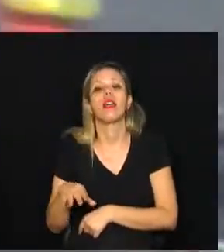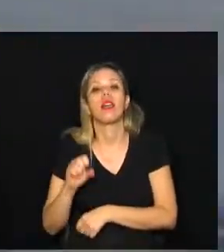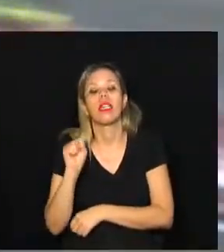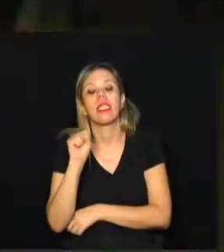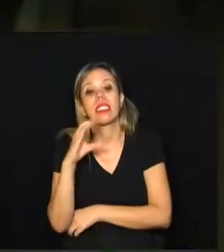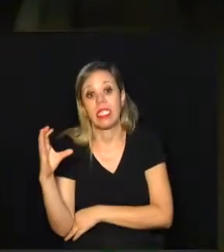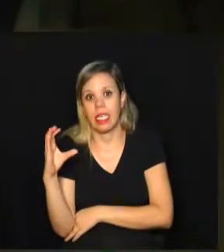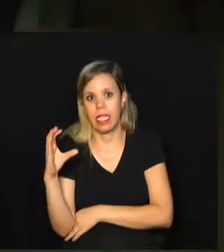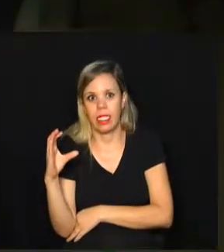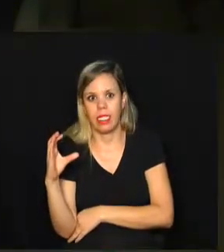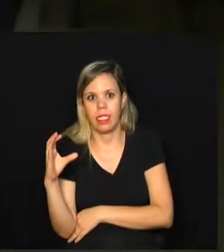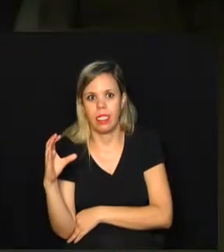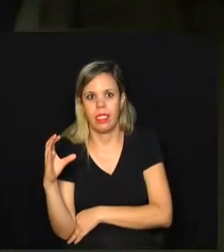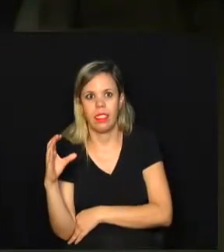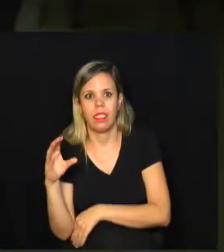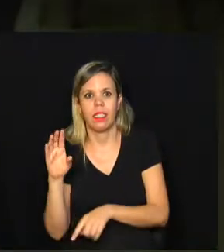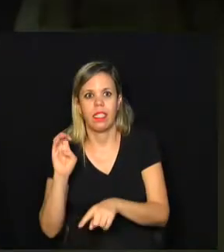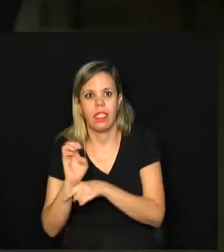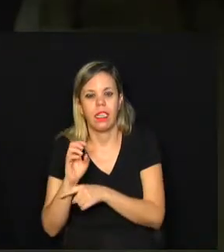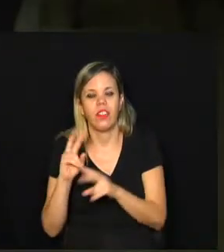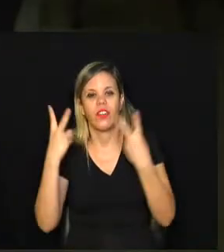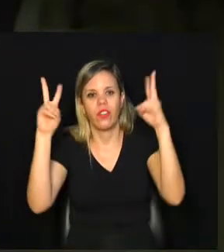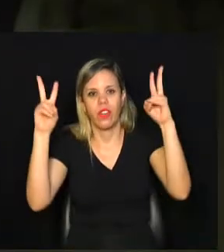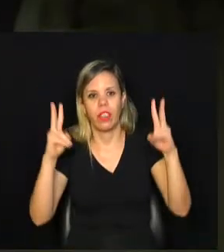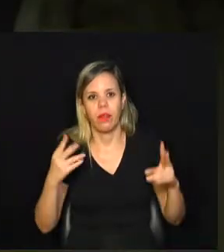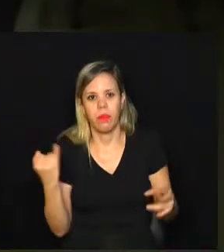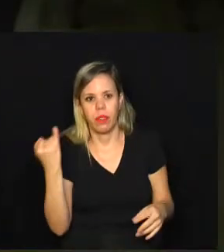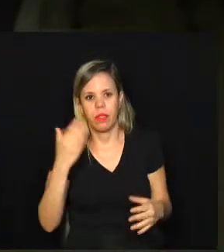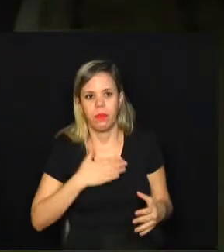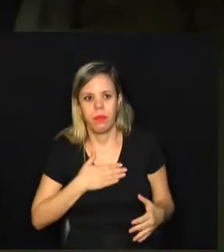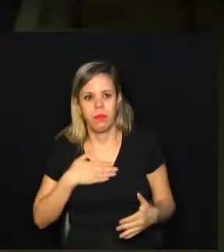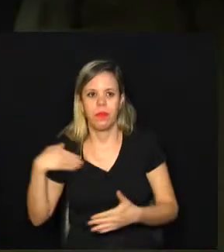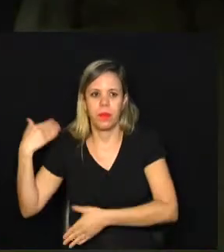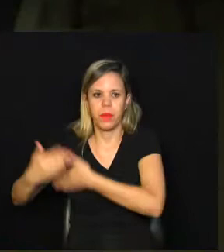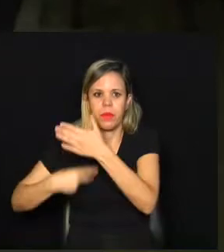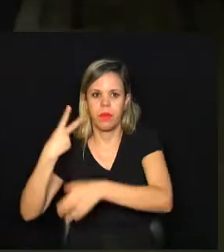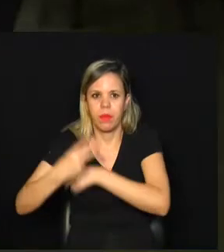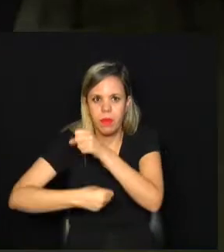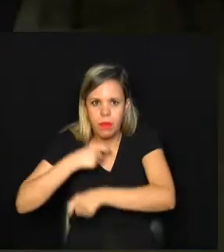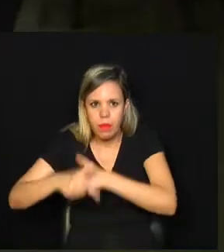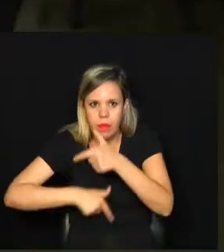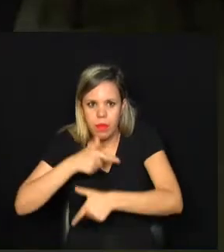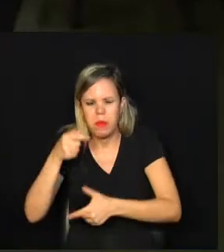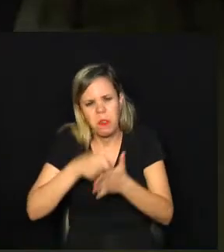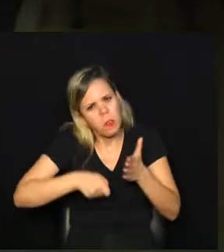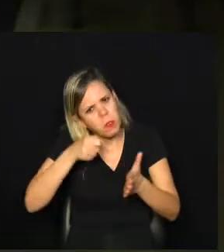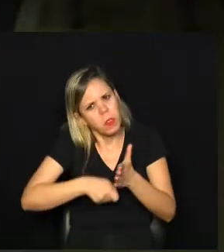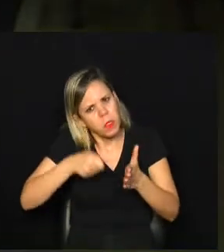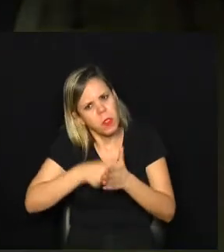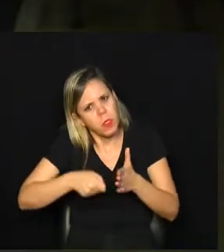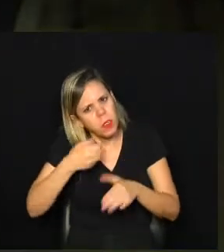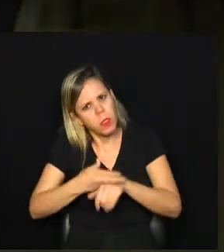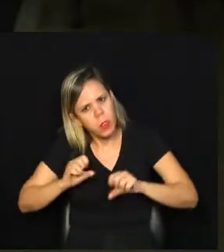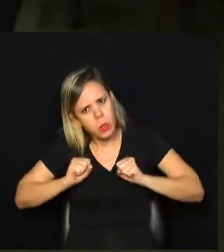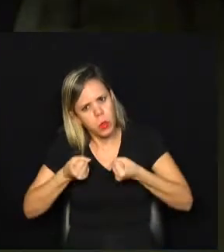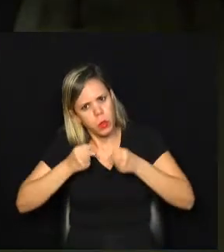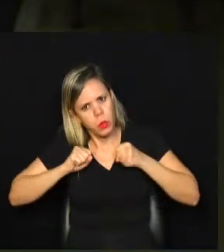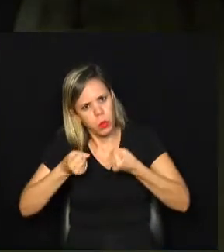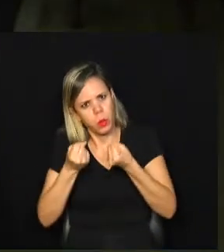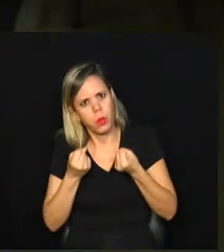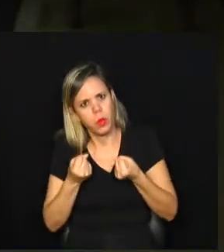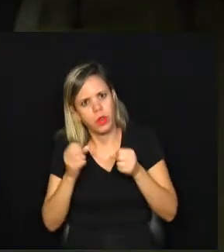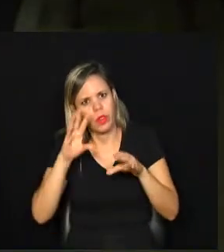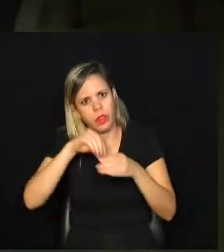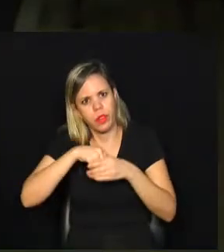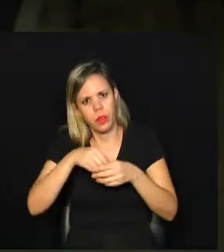Catarina. Foi uma vitória muito importante para mim, eu venho há dois anos fazendo um trabalho de me esforçar dentro e fora